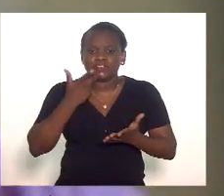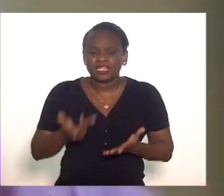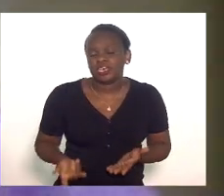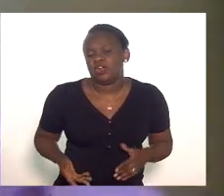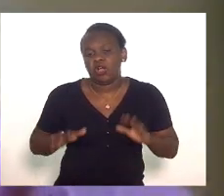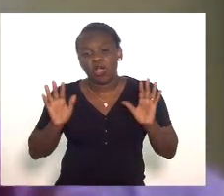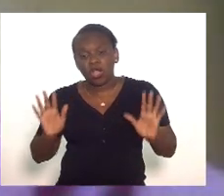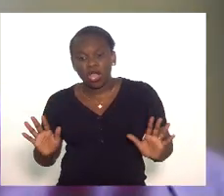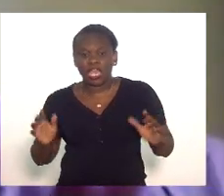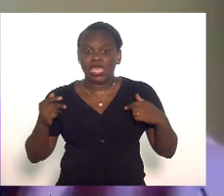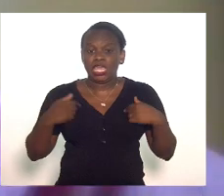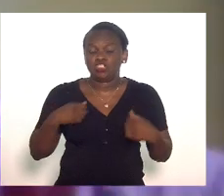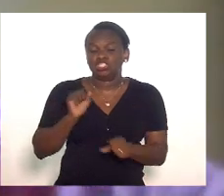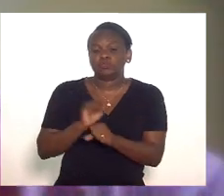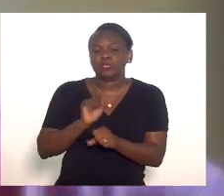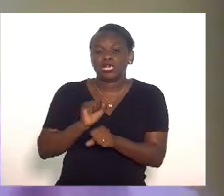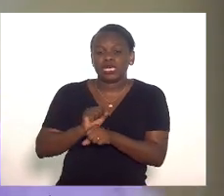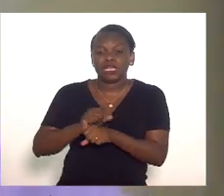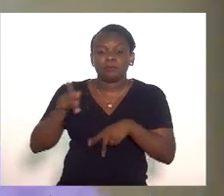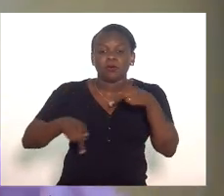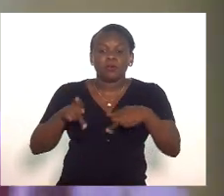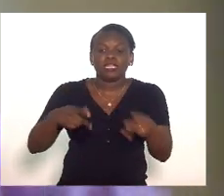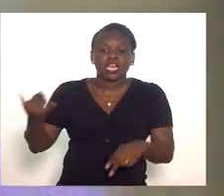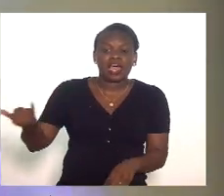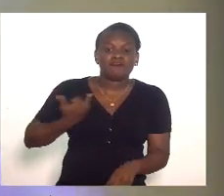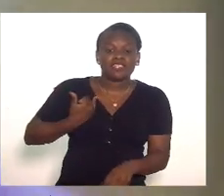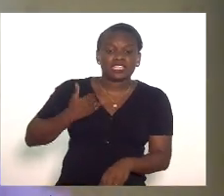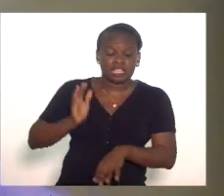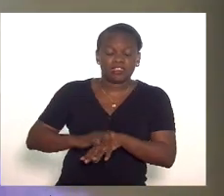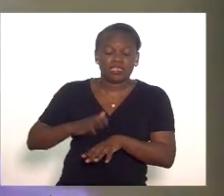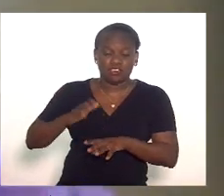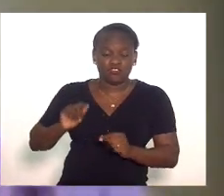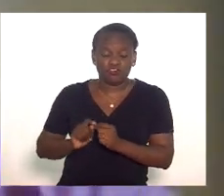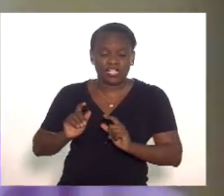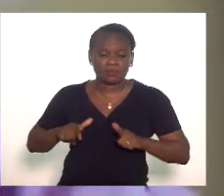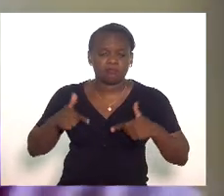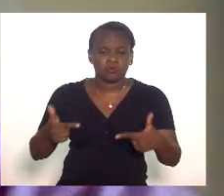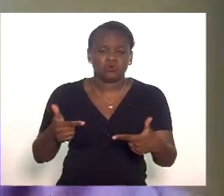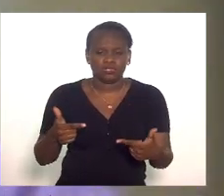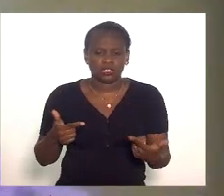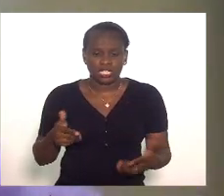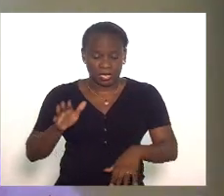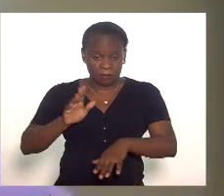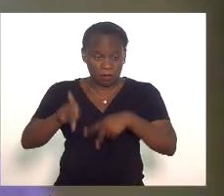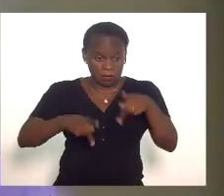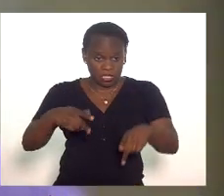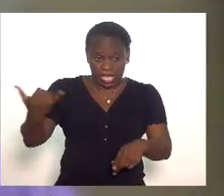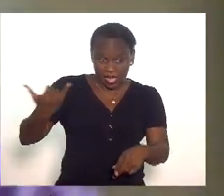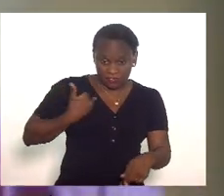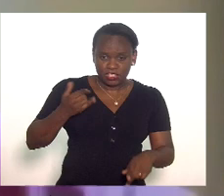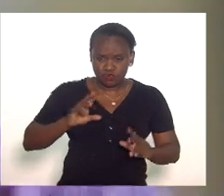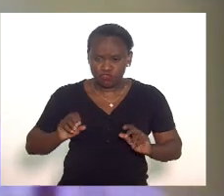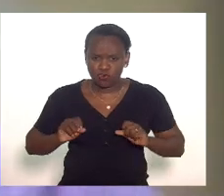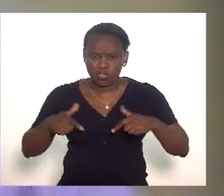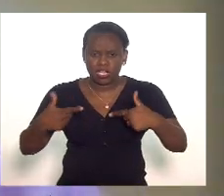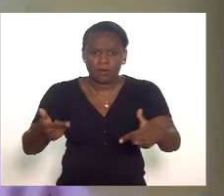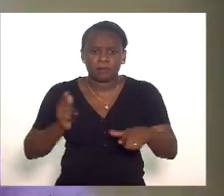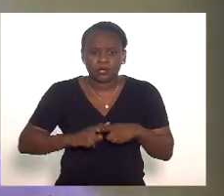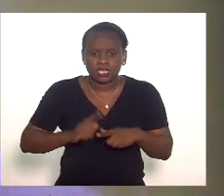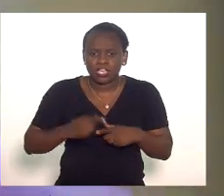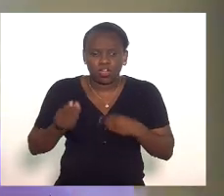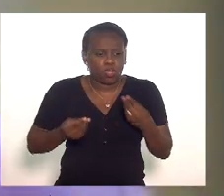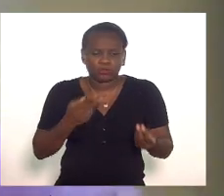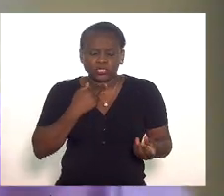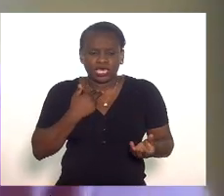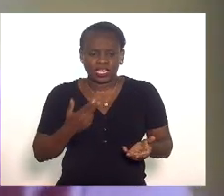olha eu só estou esperando o sinal da população para agir quando eu receber o sinal eu vou agir que do jeito que as coisas estão não